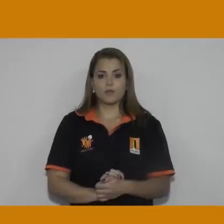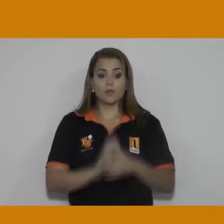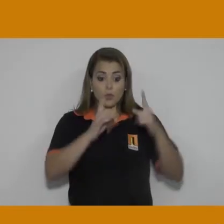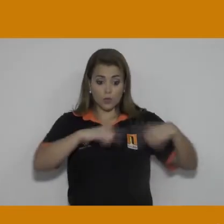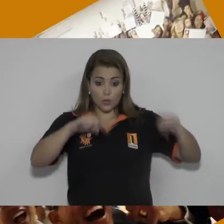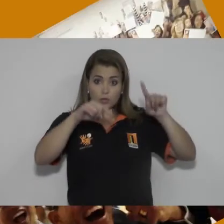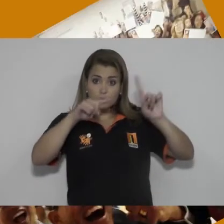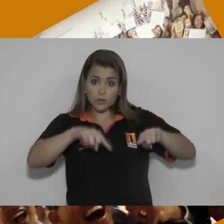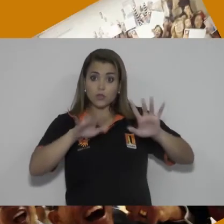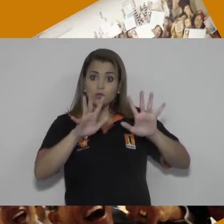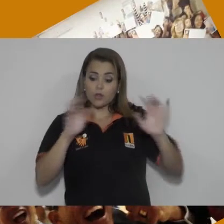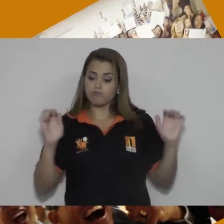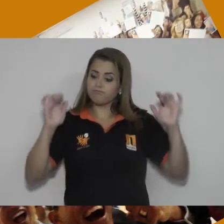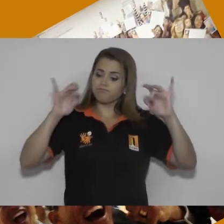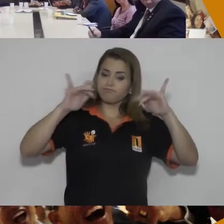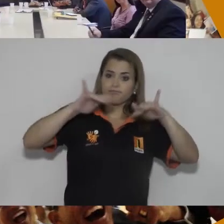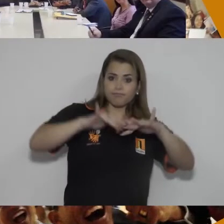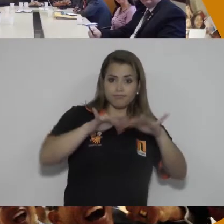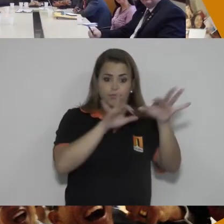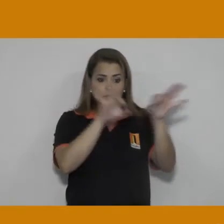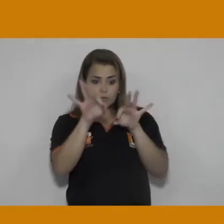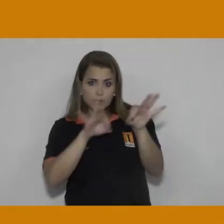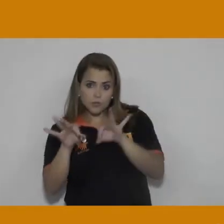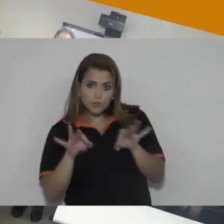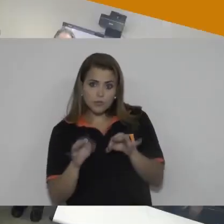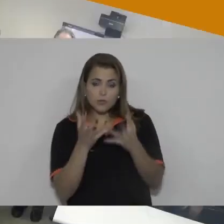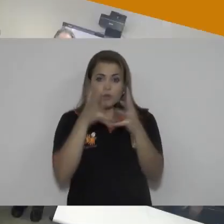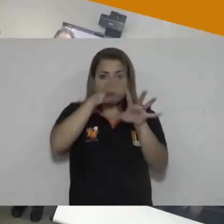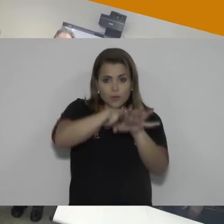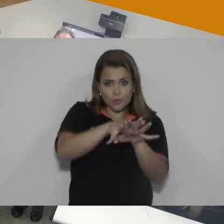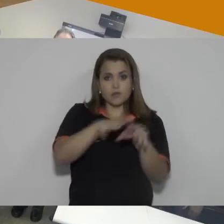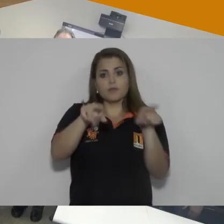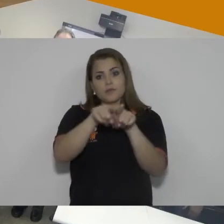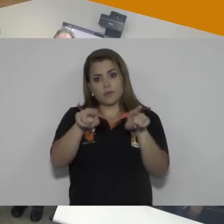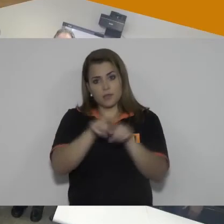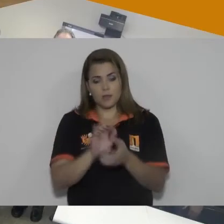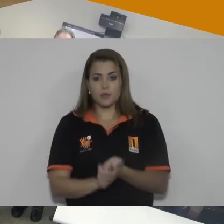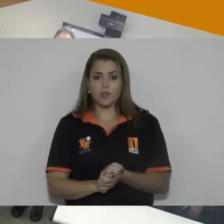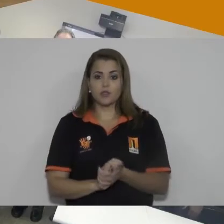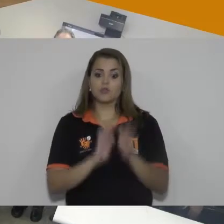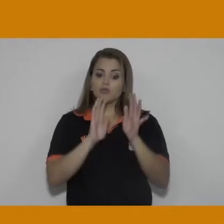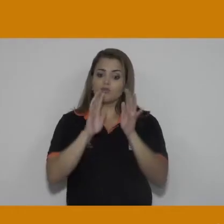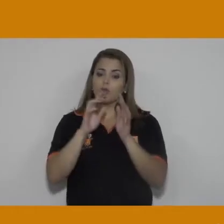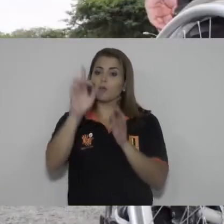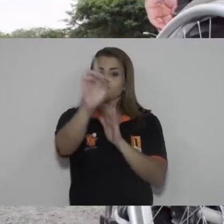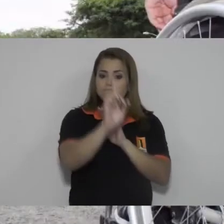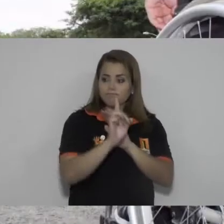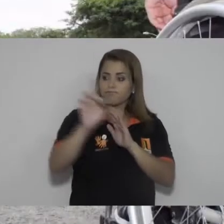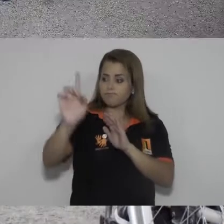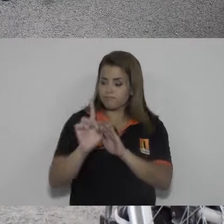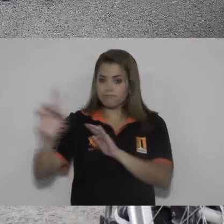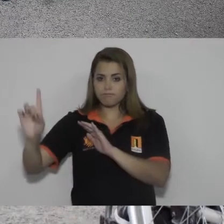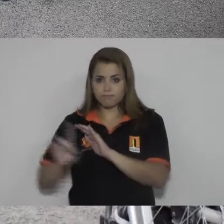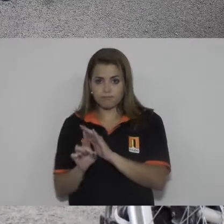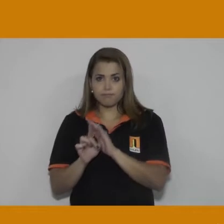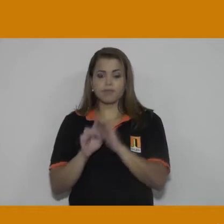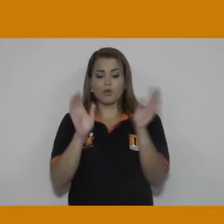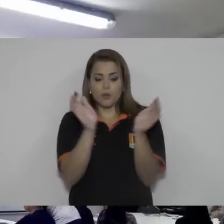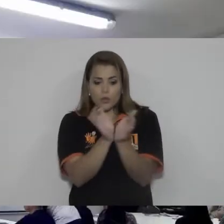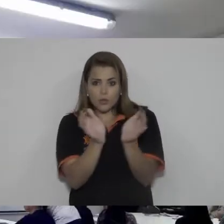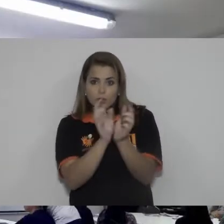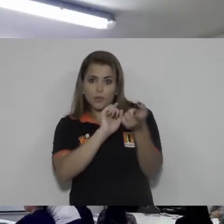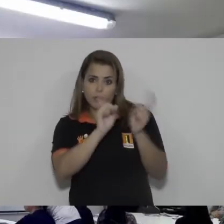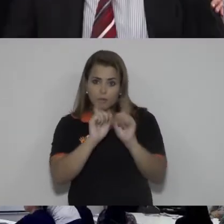Nossas ações de mobilização social também fizeram a inclusão acontecer. Foram diversas participações em conselhos,